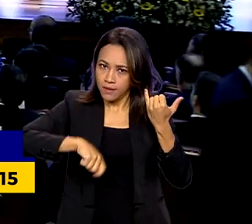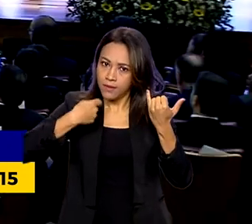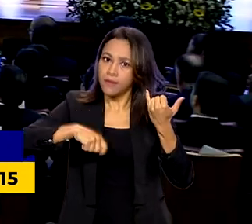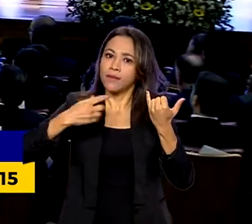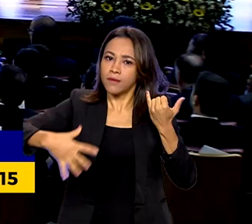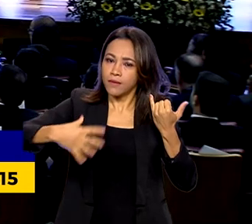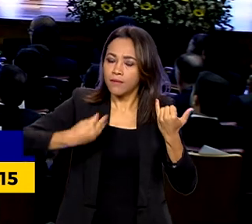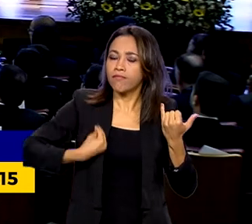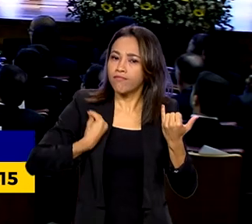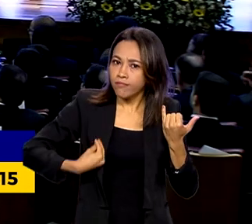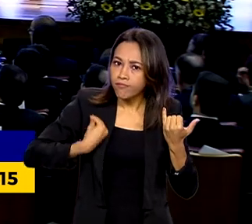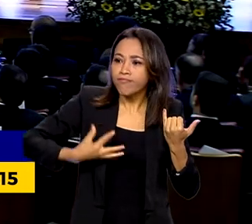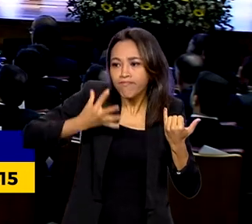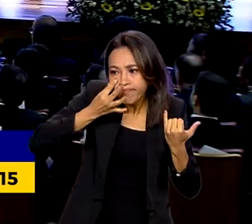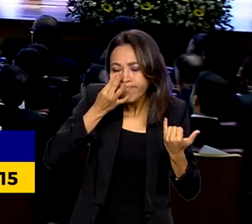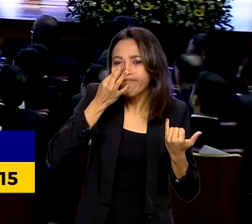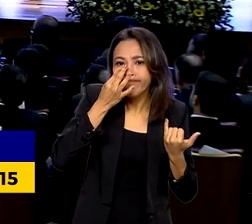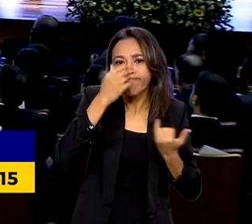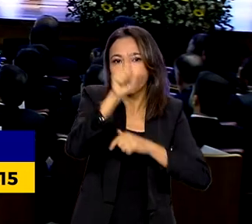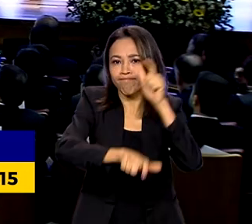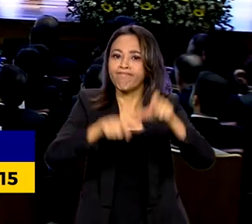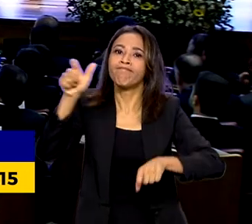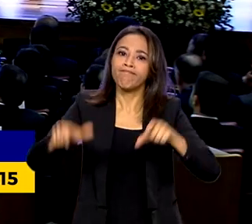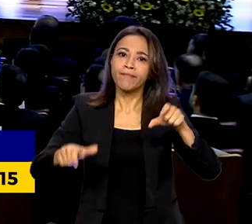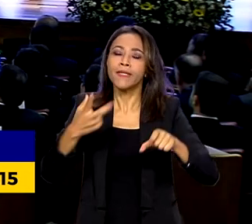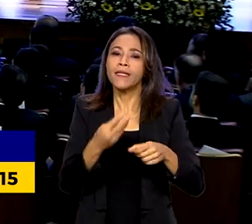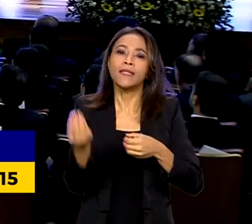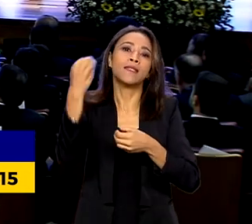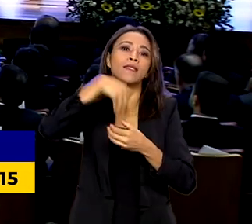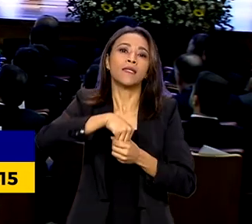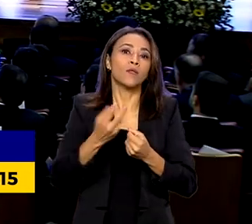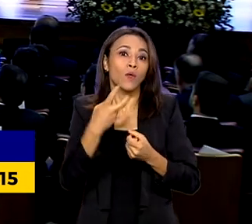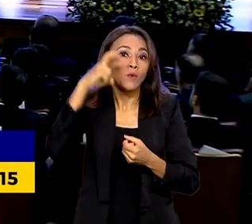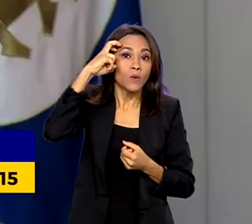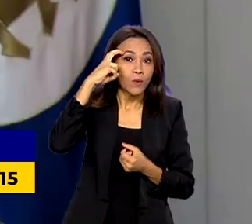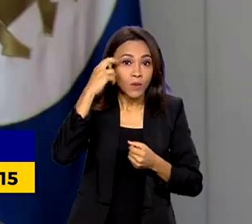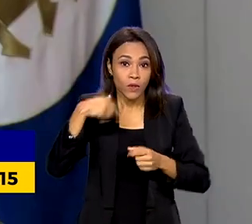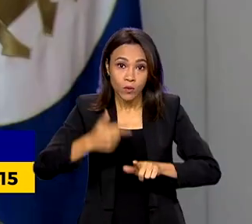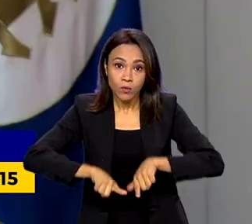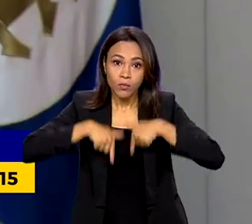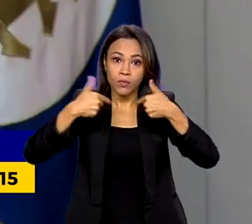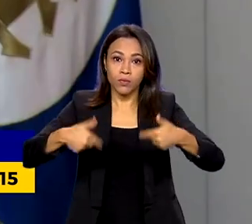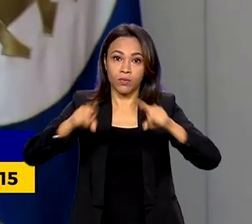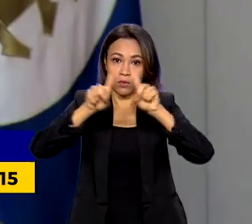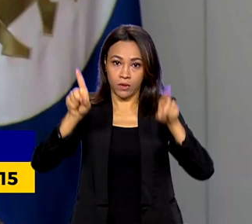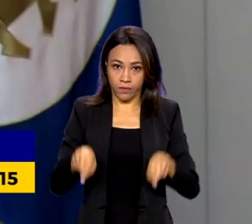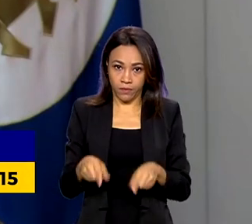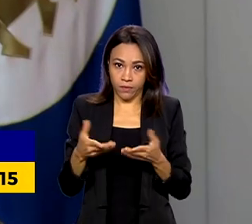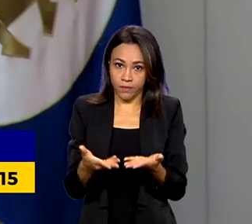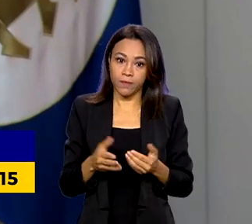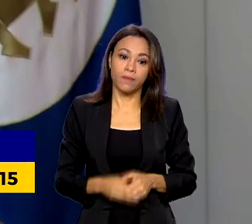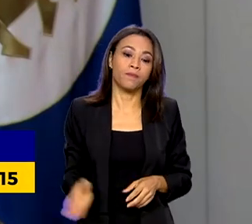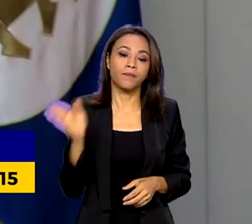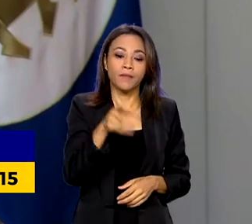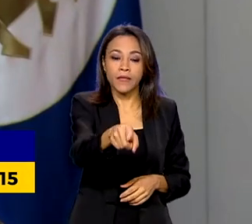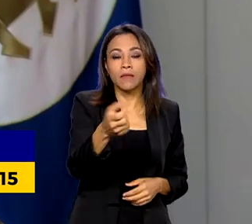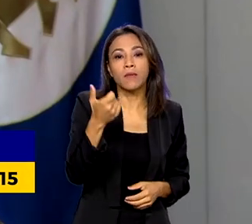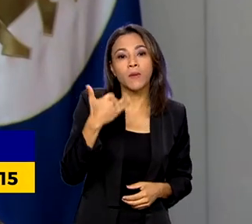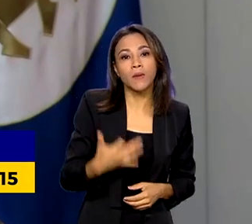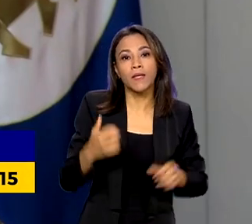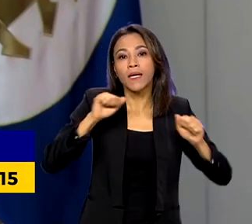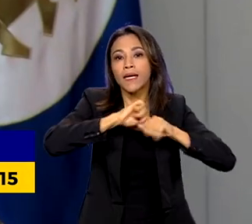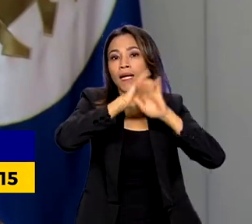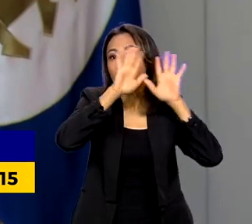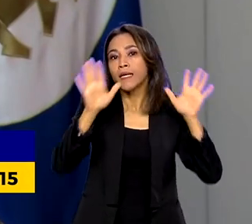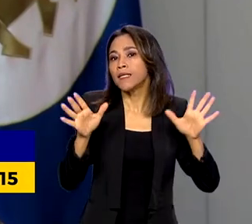presente na vida dos cidadãos e na cultura dos agentes públicos. A transparência não deixa que a